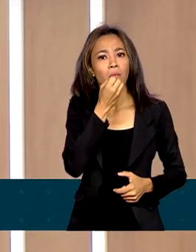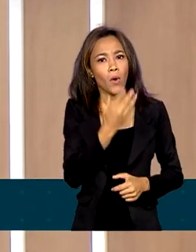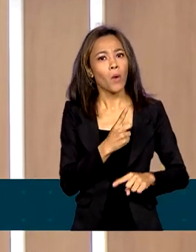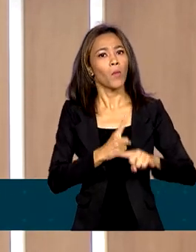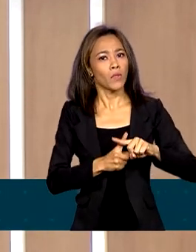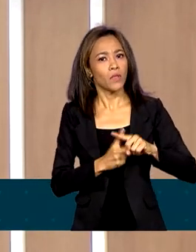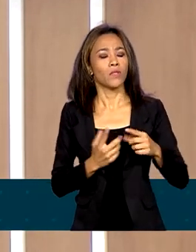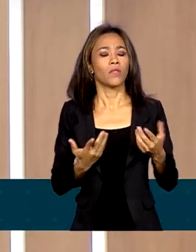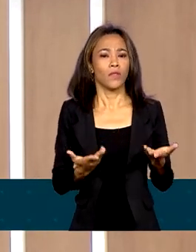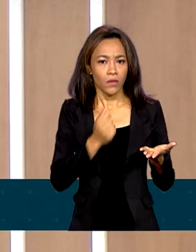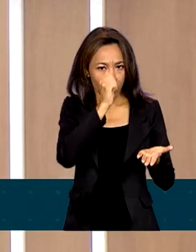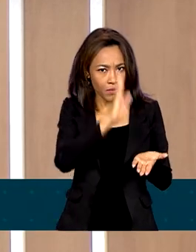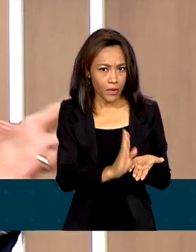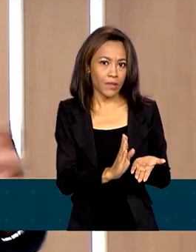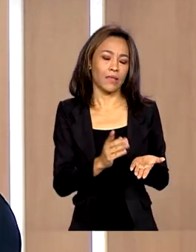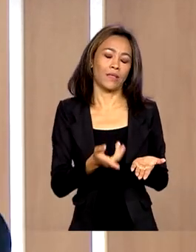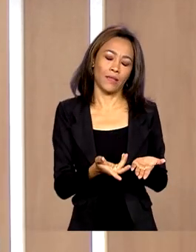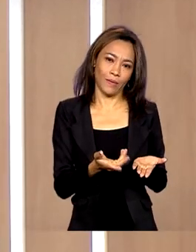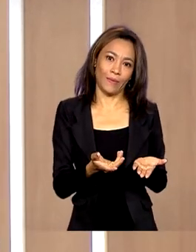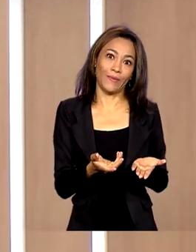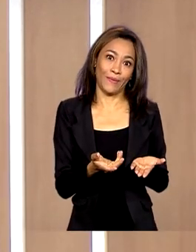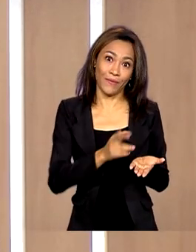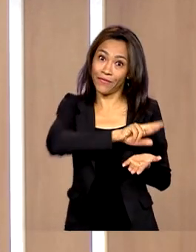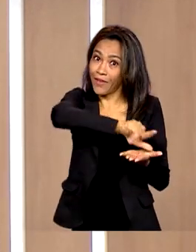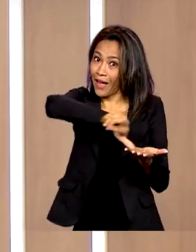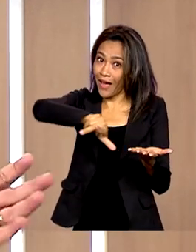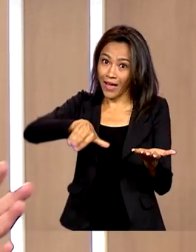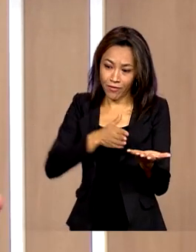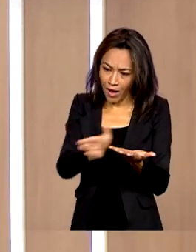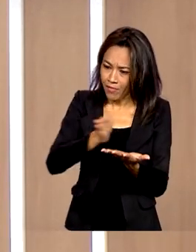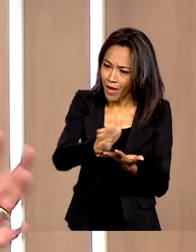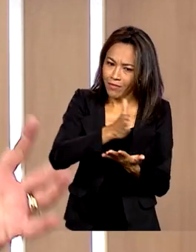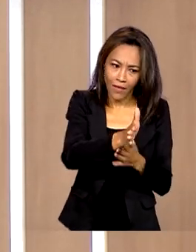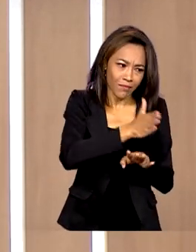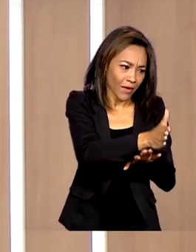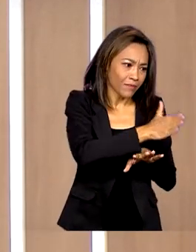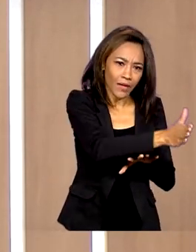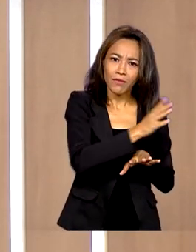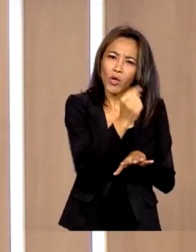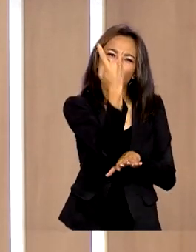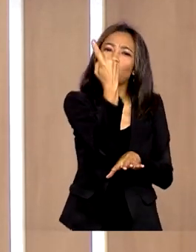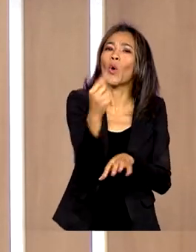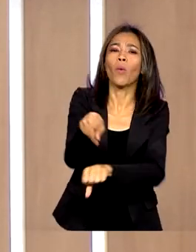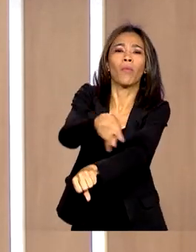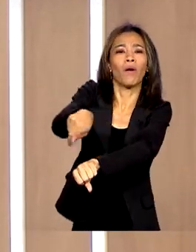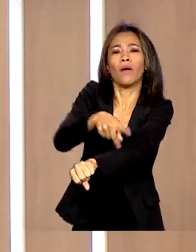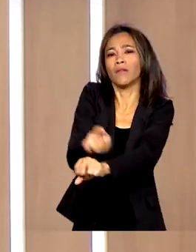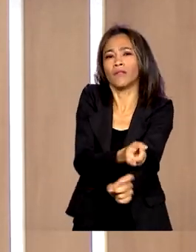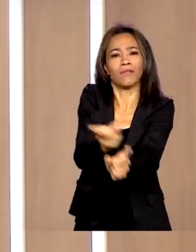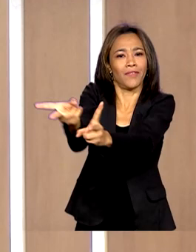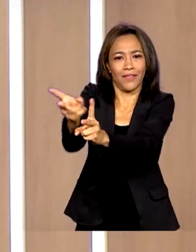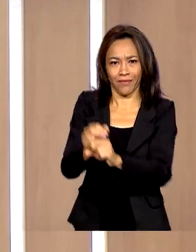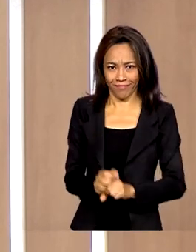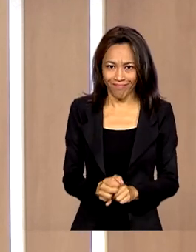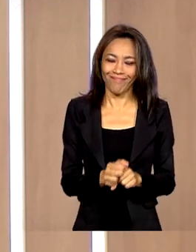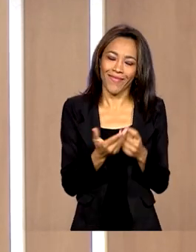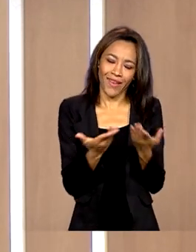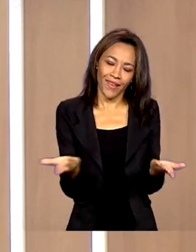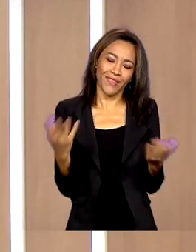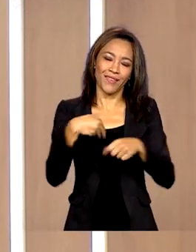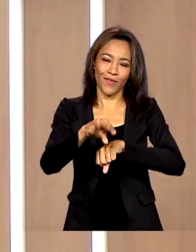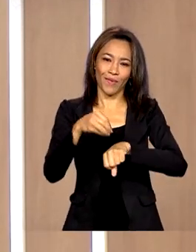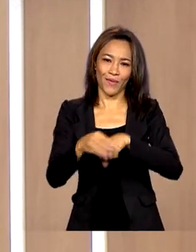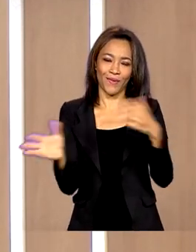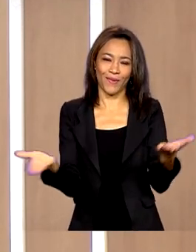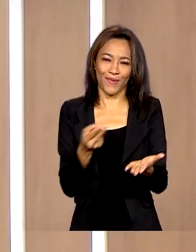como é o caso do Brasil, exportações, vamos dizer assim, variadas, com destinos variados. Nós não dependemos apenas de um destino. Essa a informação que nós tínhamos para